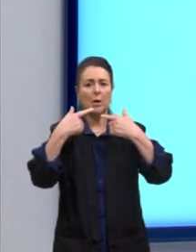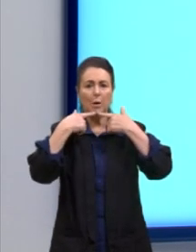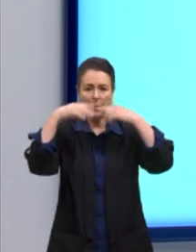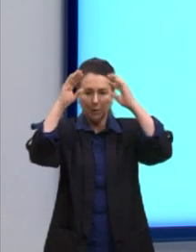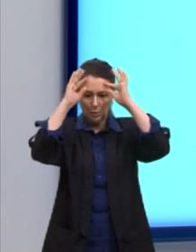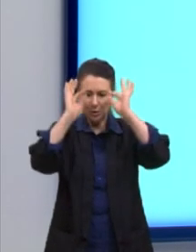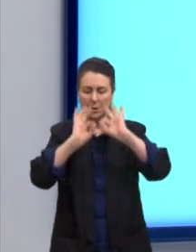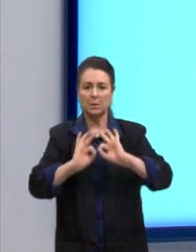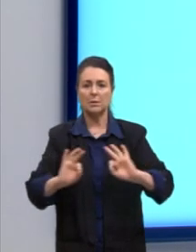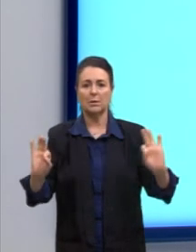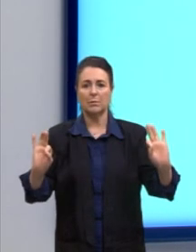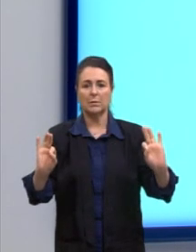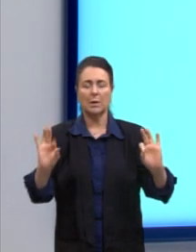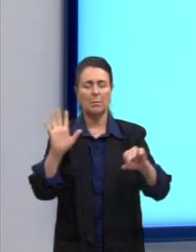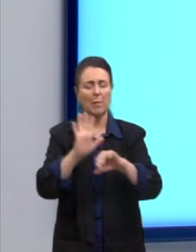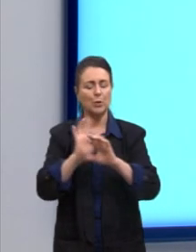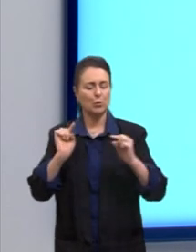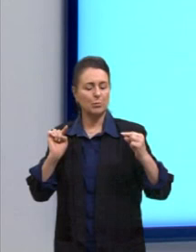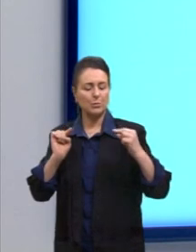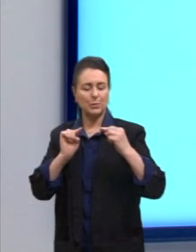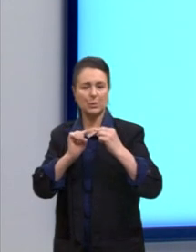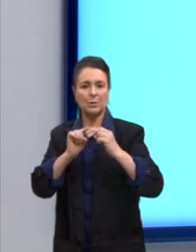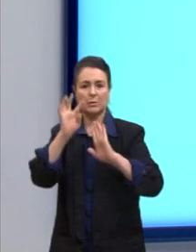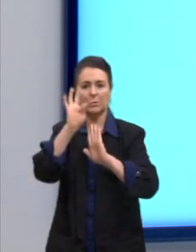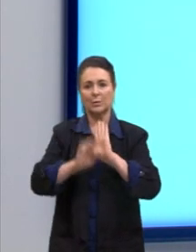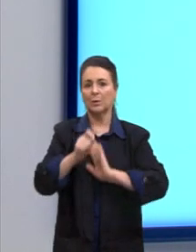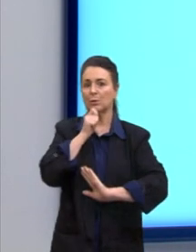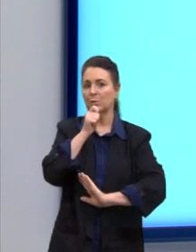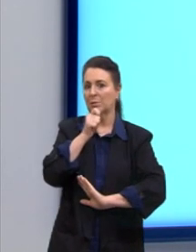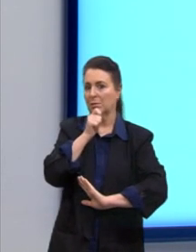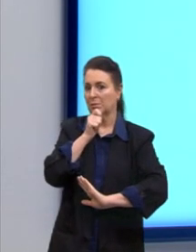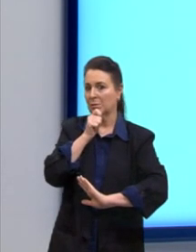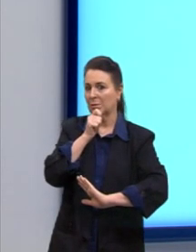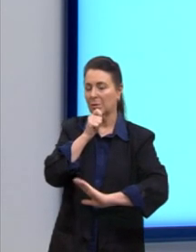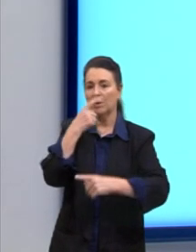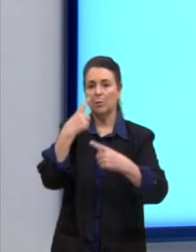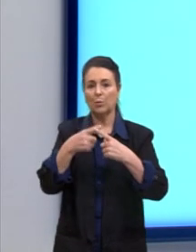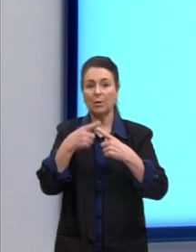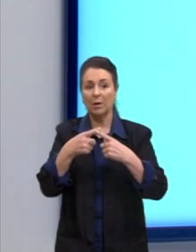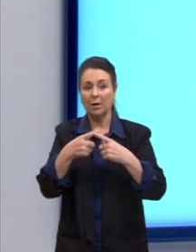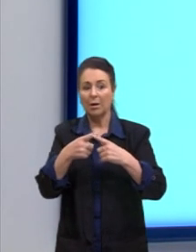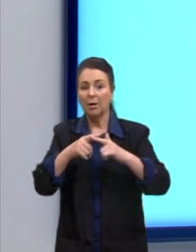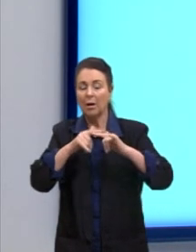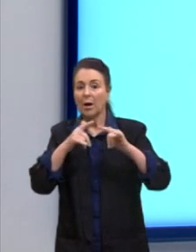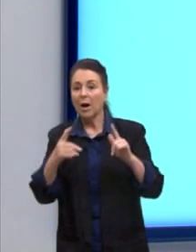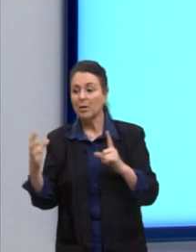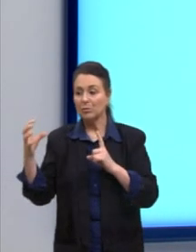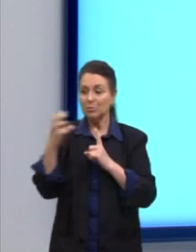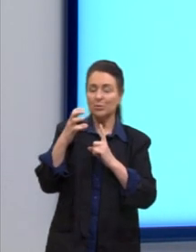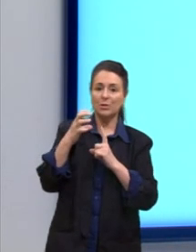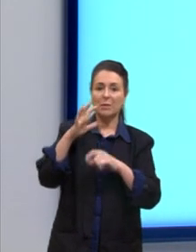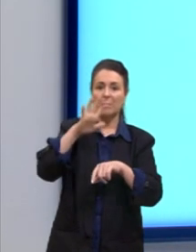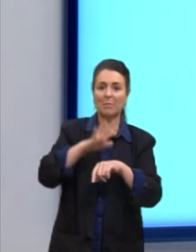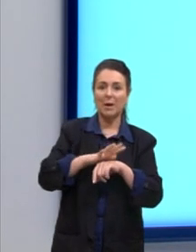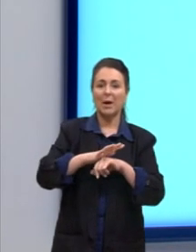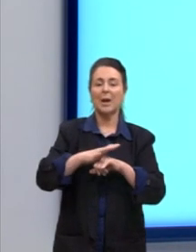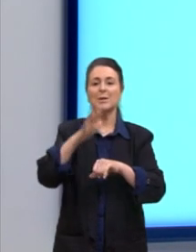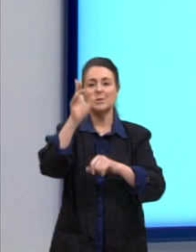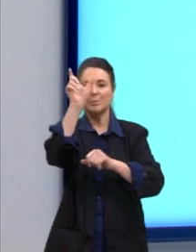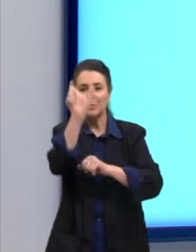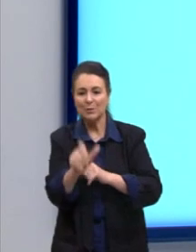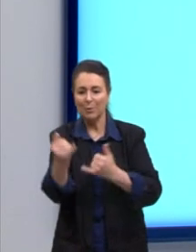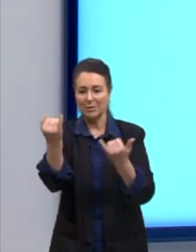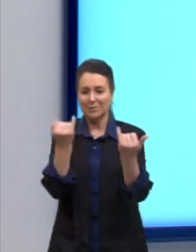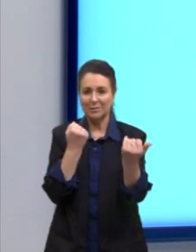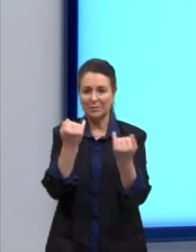mais simples e objetiva num texto jornalístico? Atingir um maior número de interlocutores. Qual o